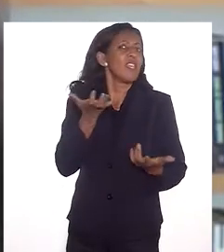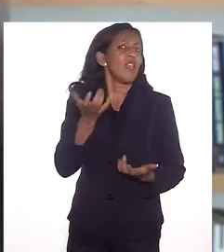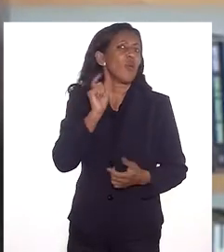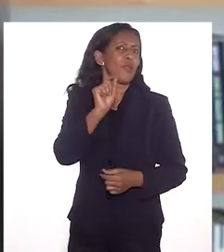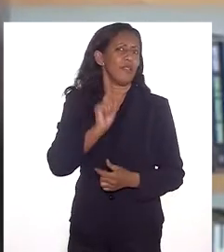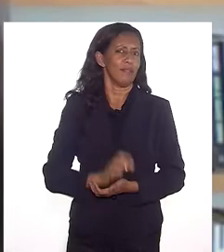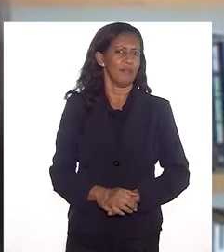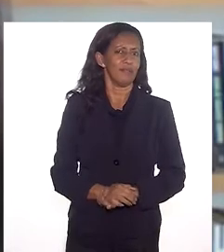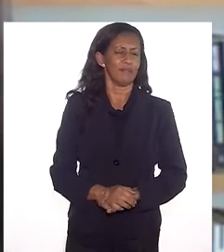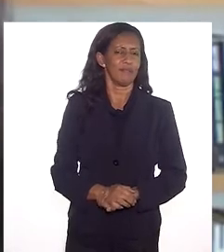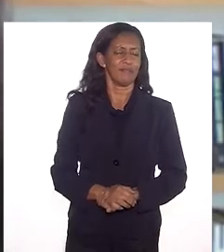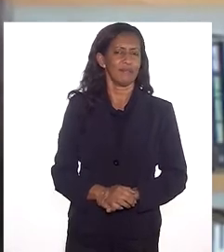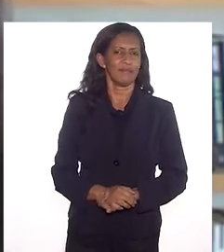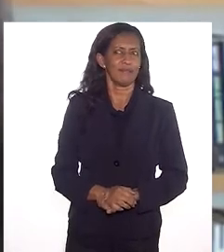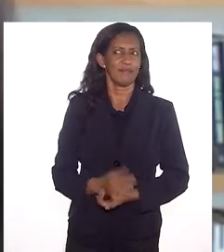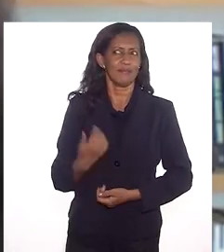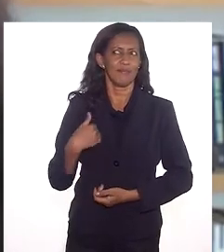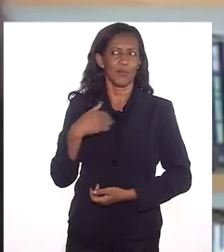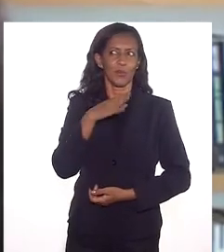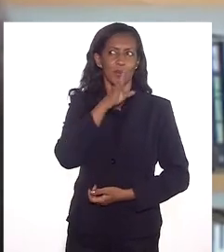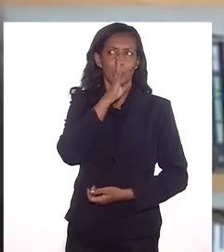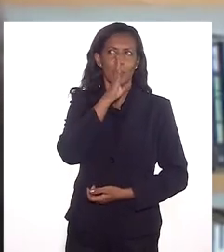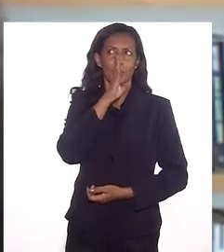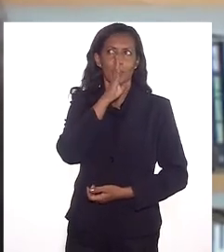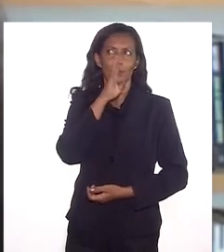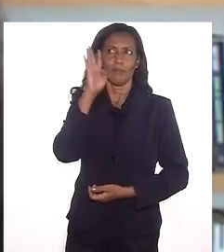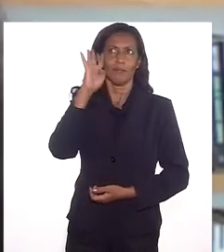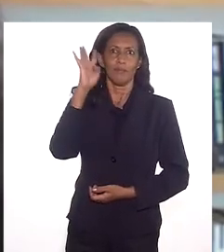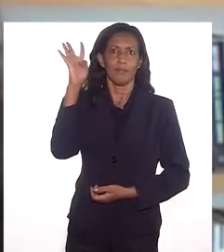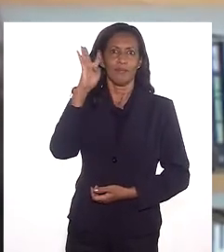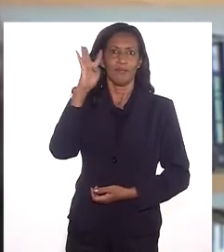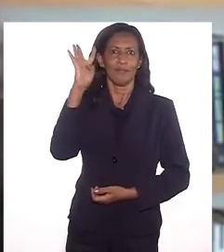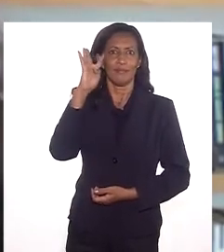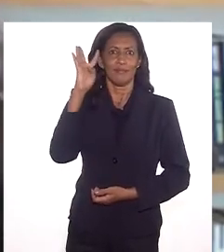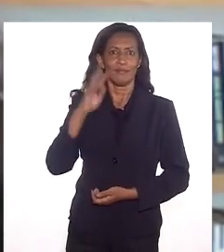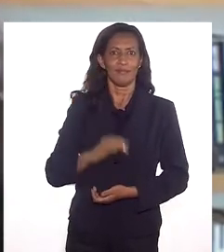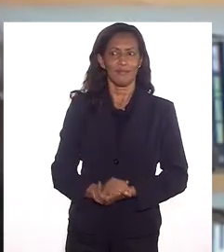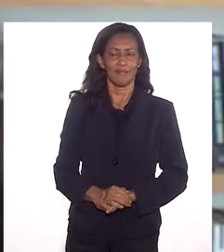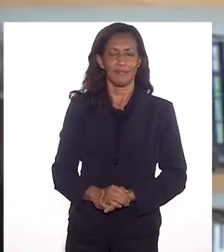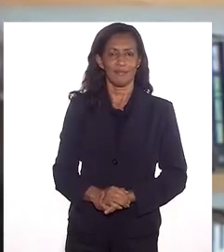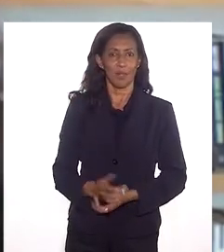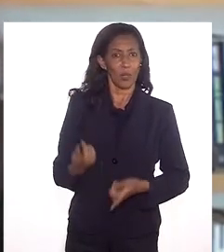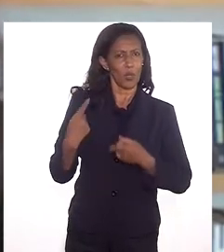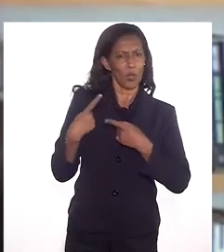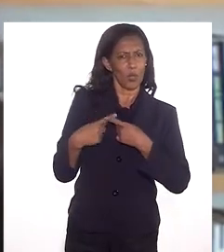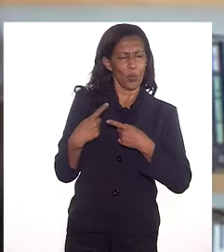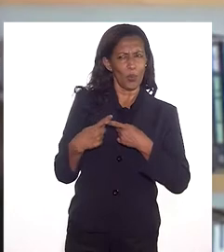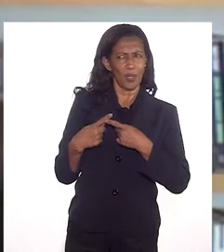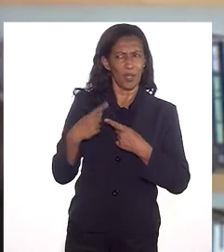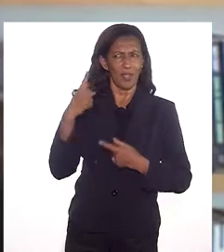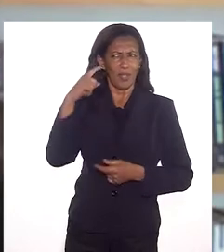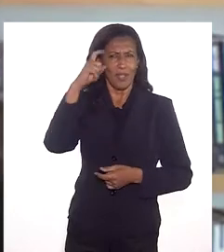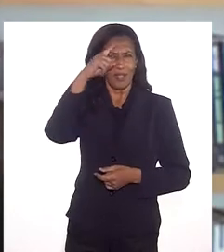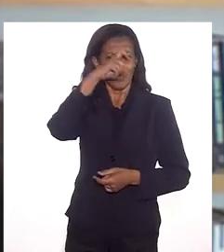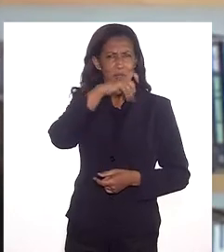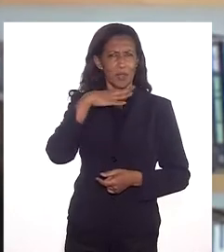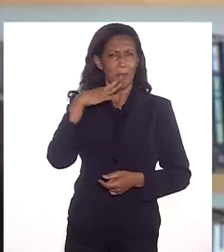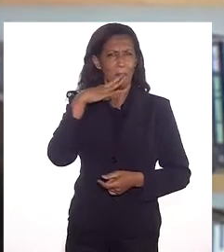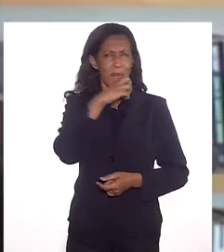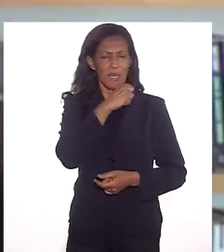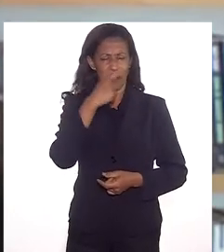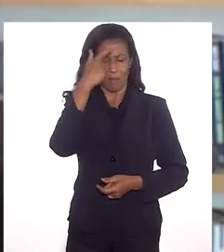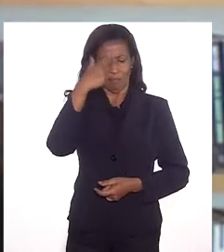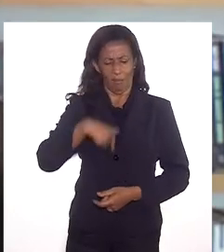querer? E aí a gente ficou em silêncio pensando, por que é tão difícil se